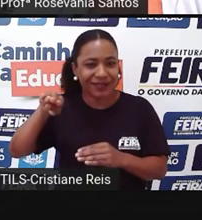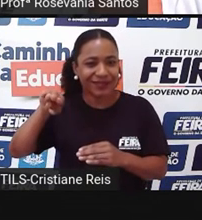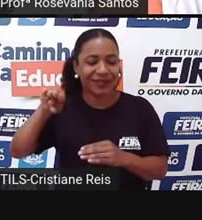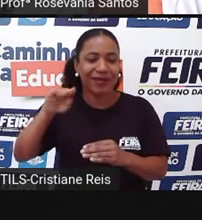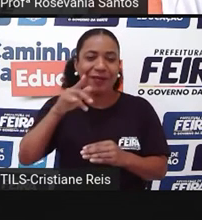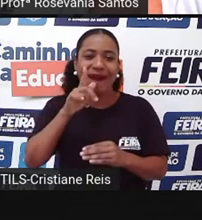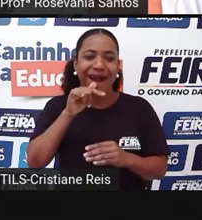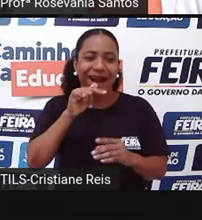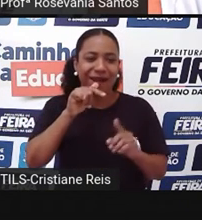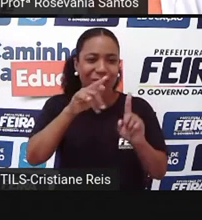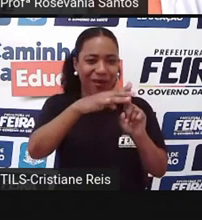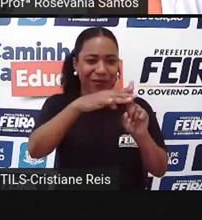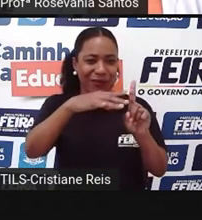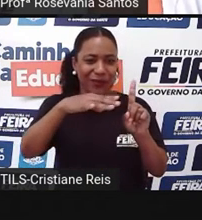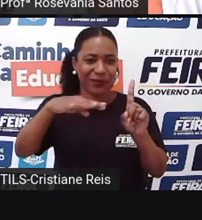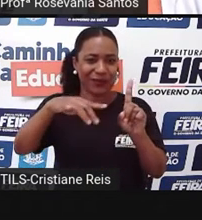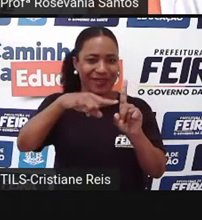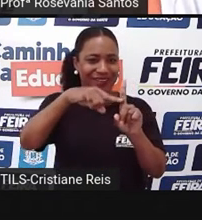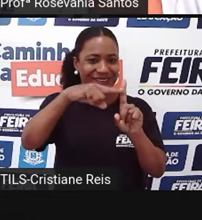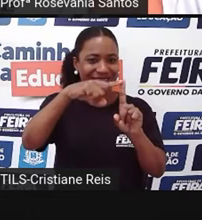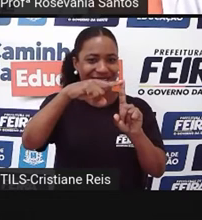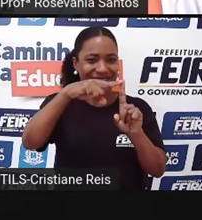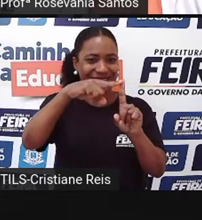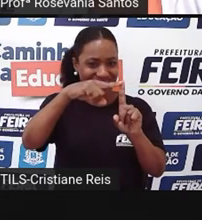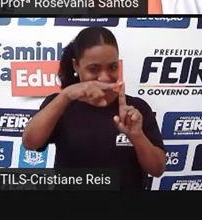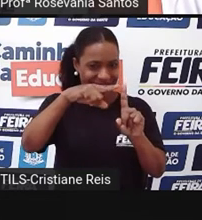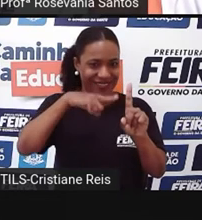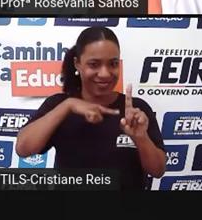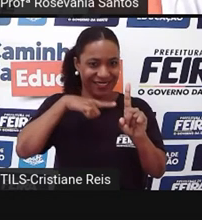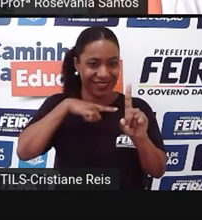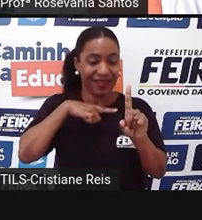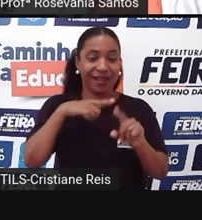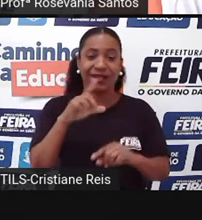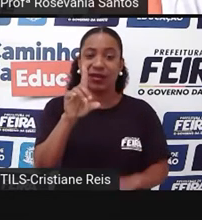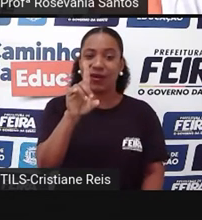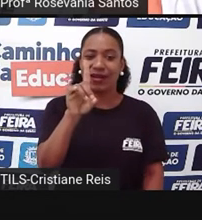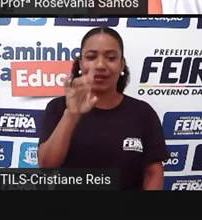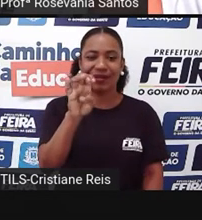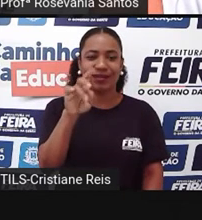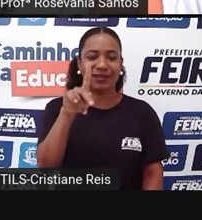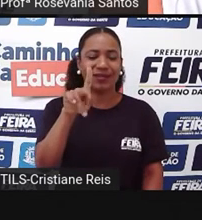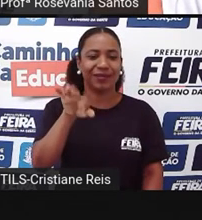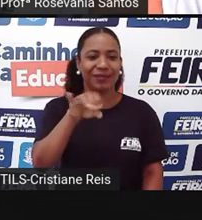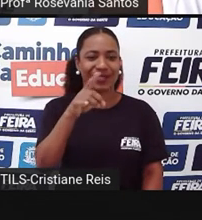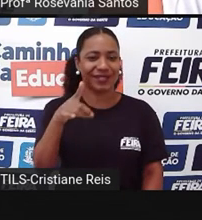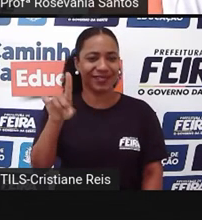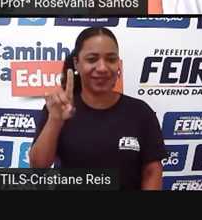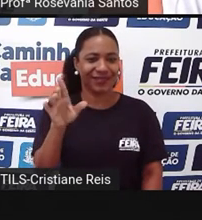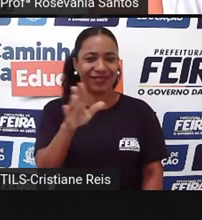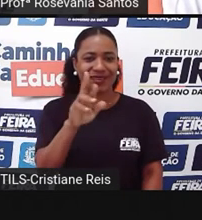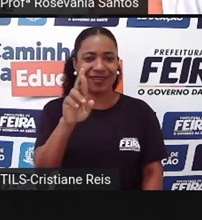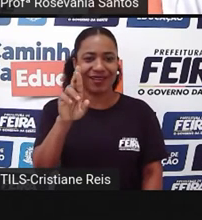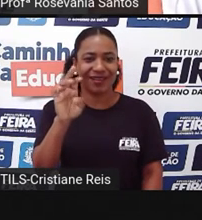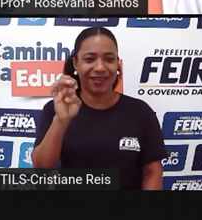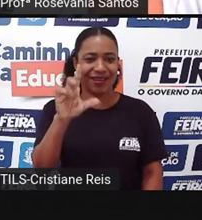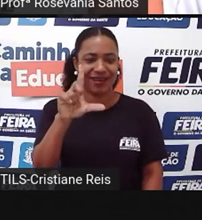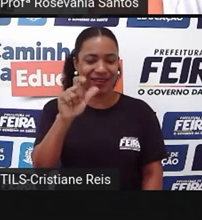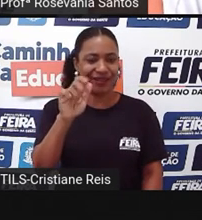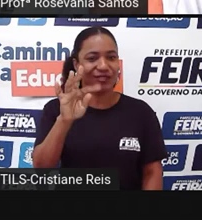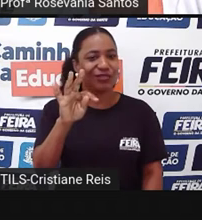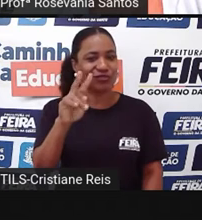do nível do mar. Então, ela é considerada uma depressão relativa. Ela só é depressão porque a gente está